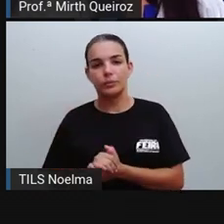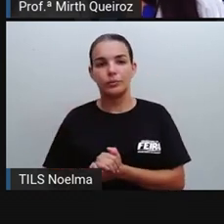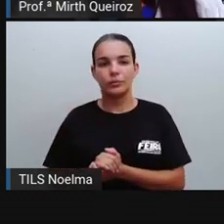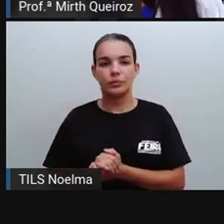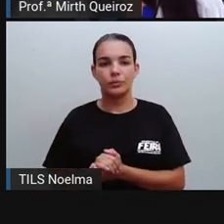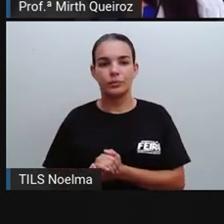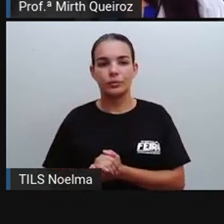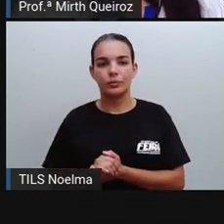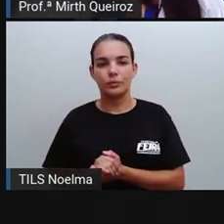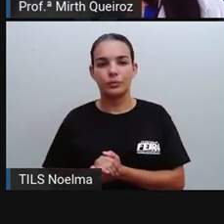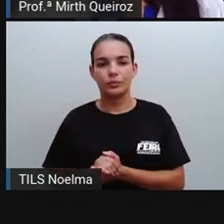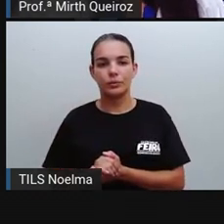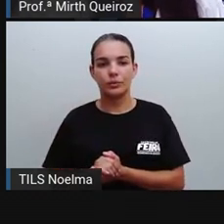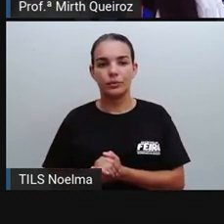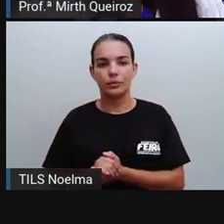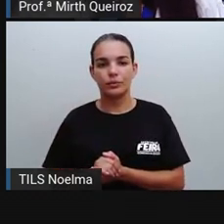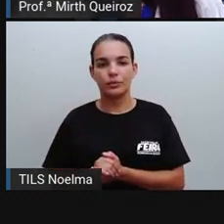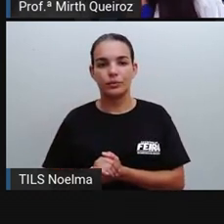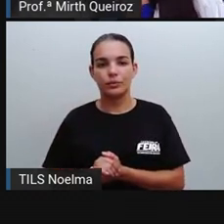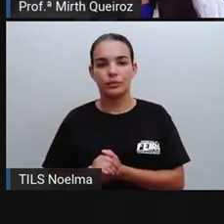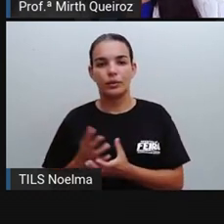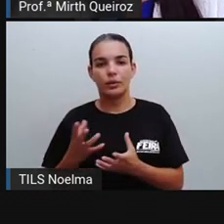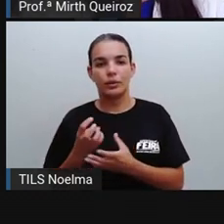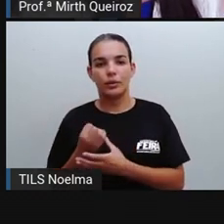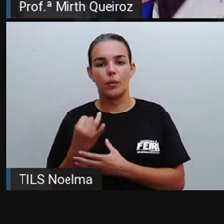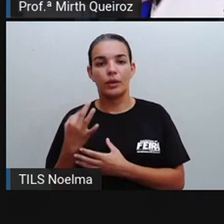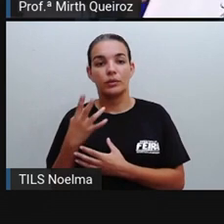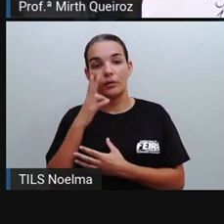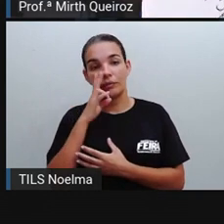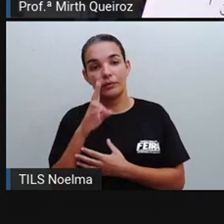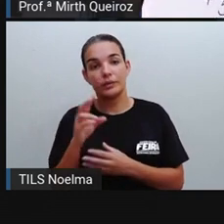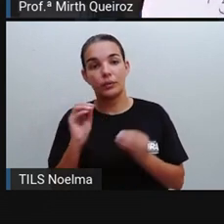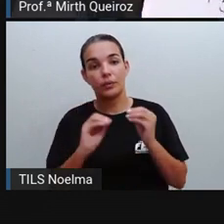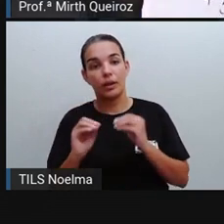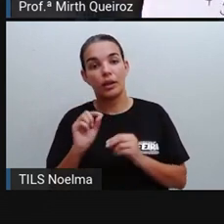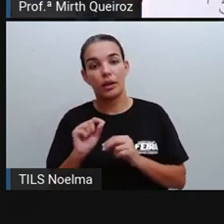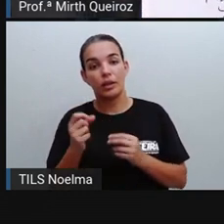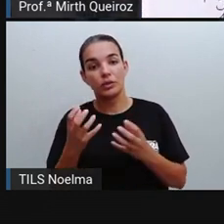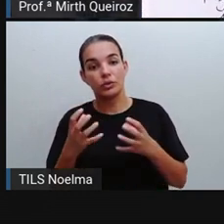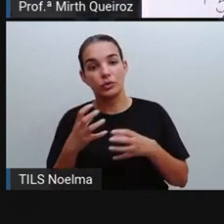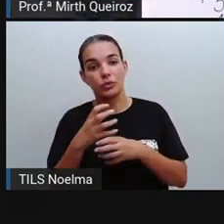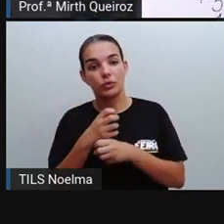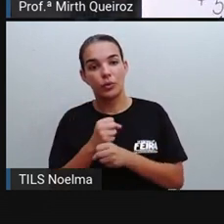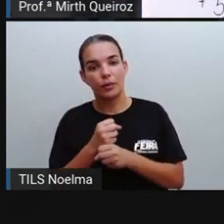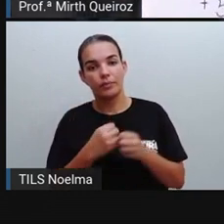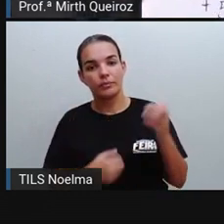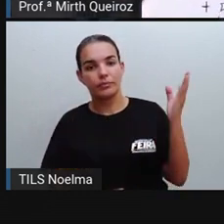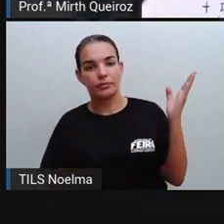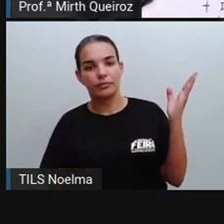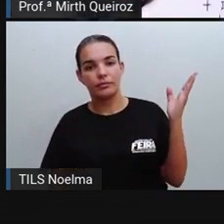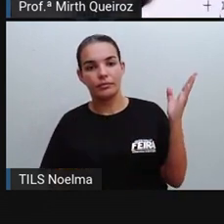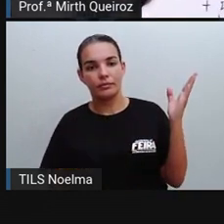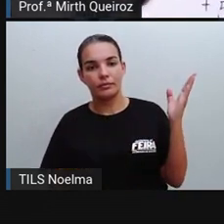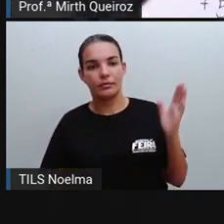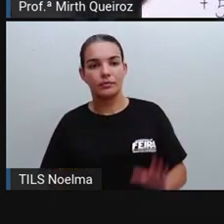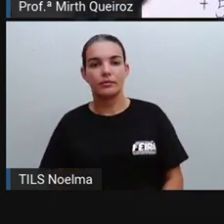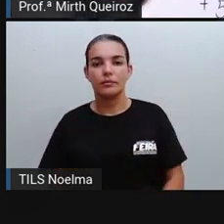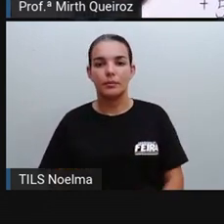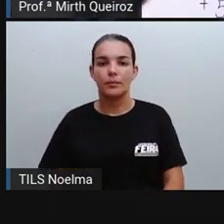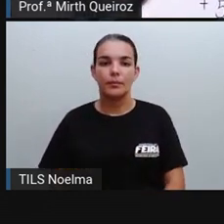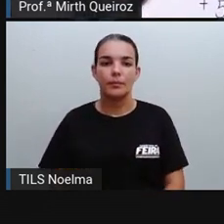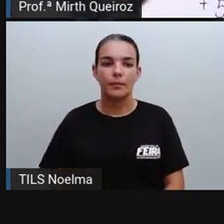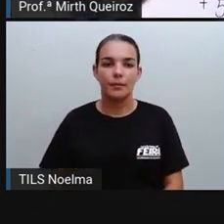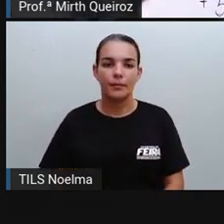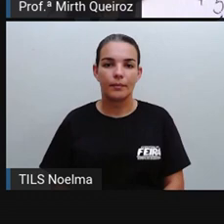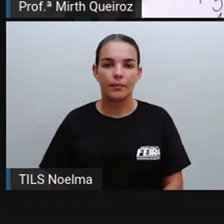notificados como suspeitos de chikungunya? Para isso, a gente vai fazer o quê? Uma conta seria a adição,